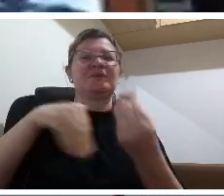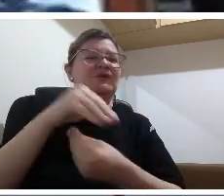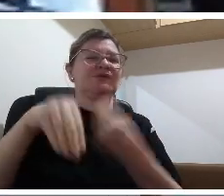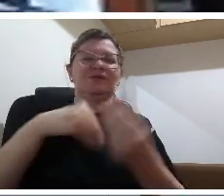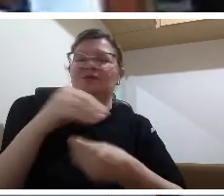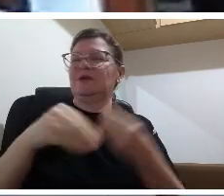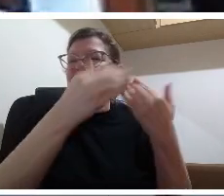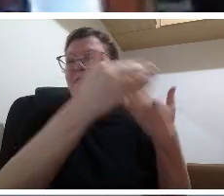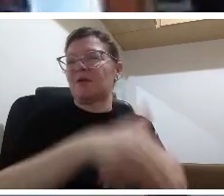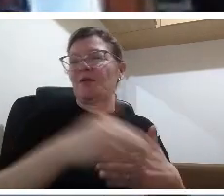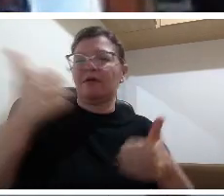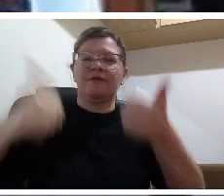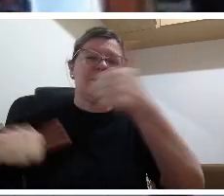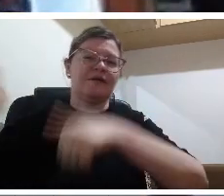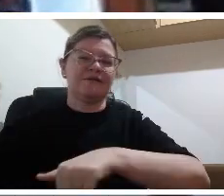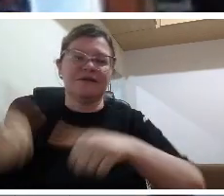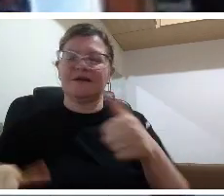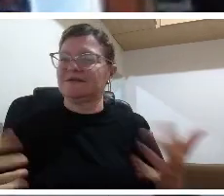cuidado de